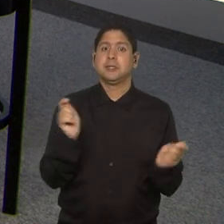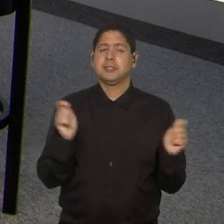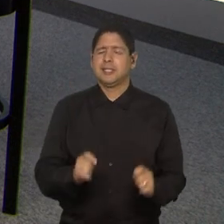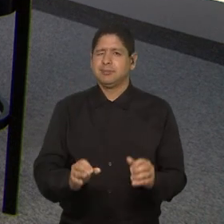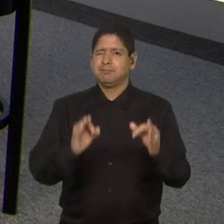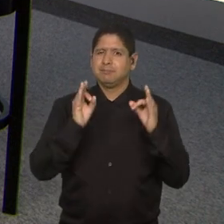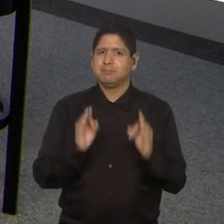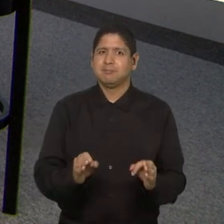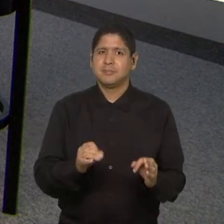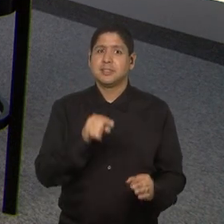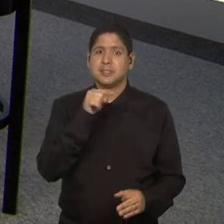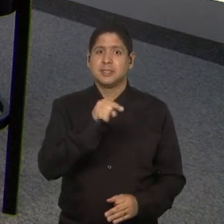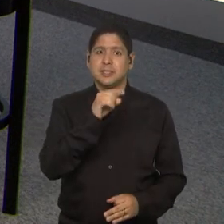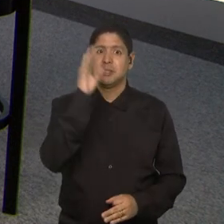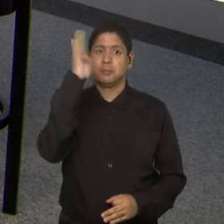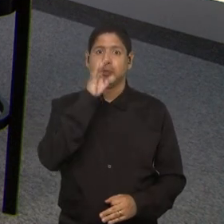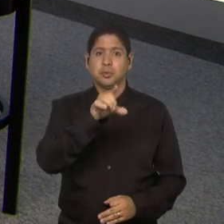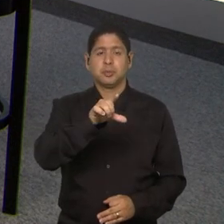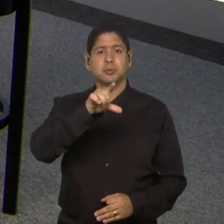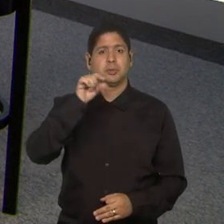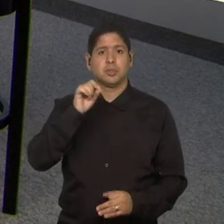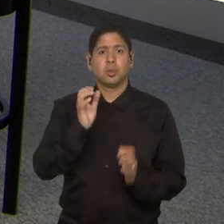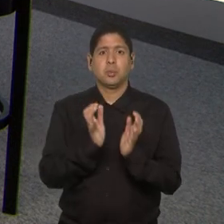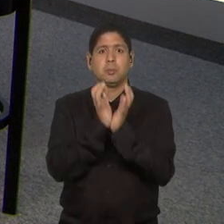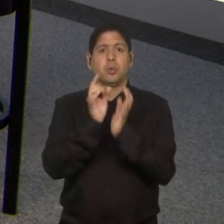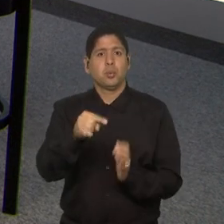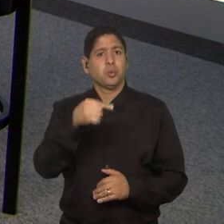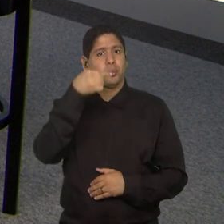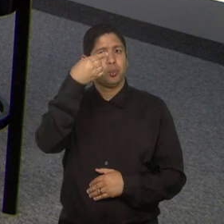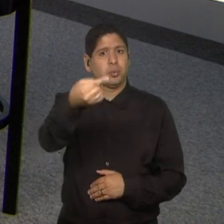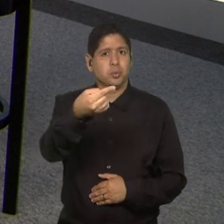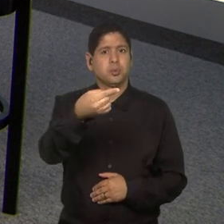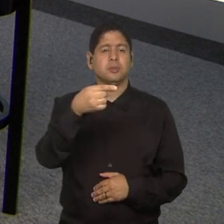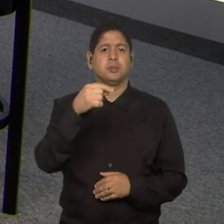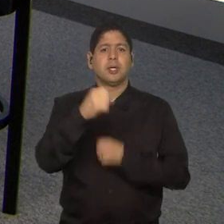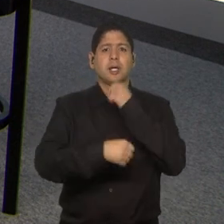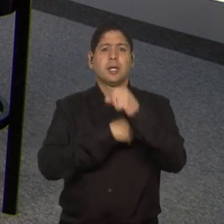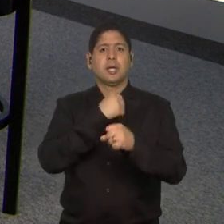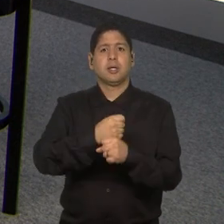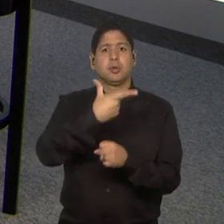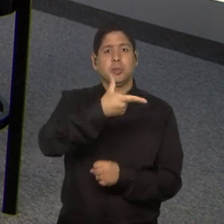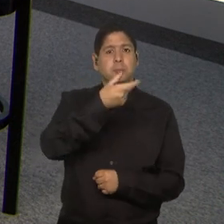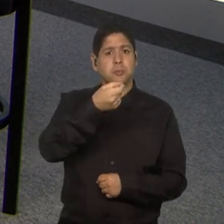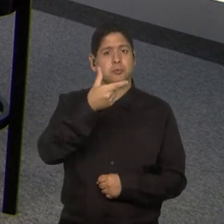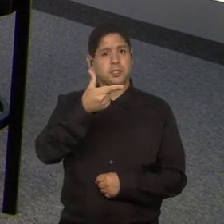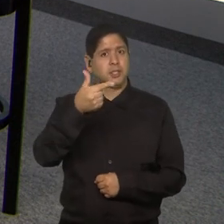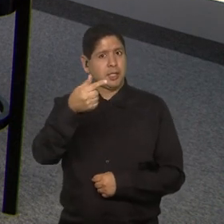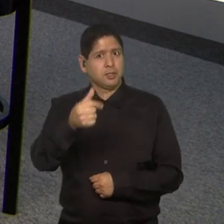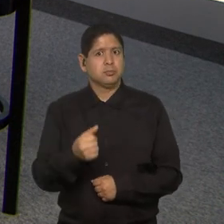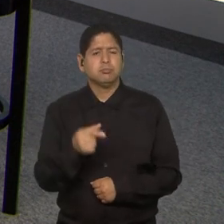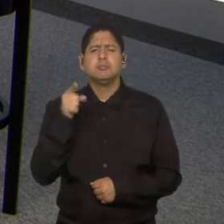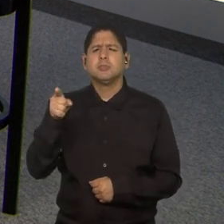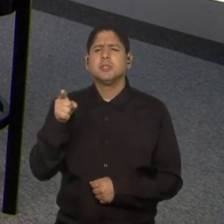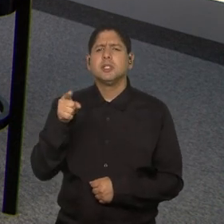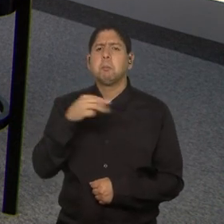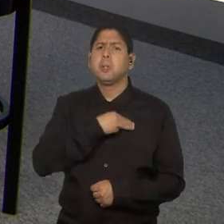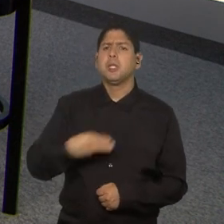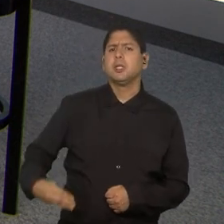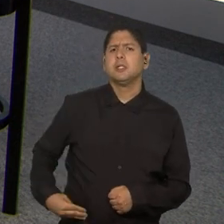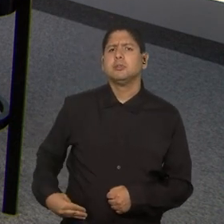certeza de uma candidatura do Brasil para a próxima Copa em 2027. Como é que você